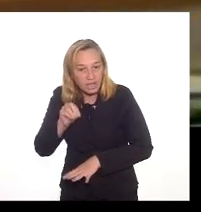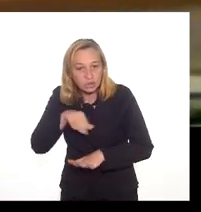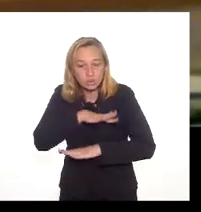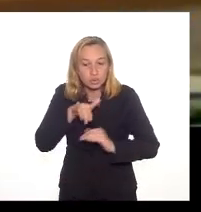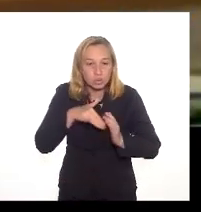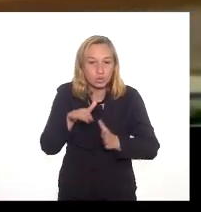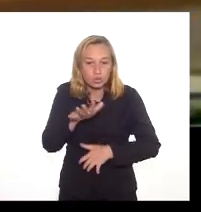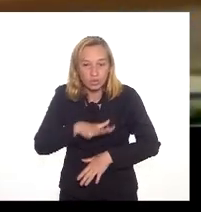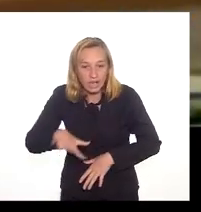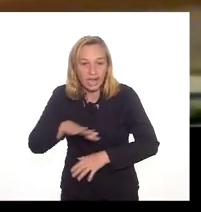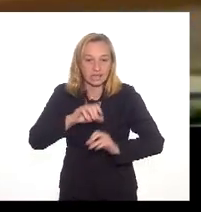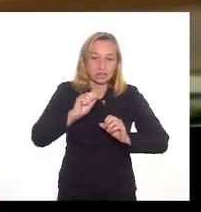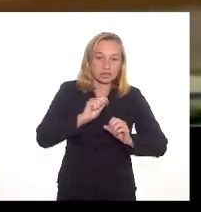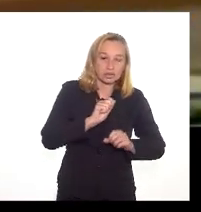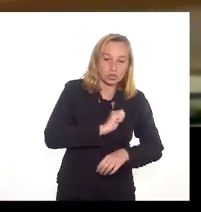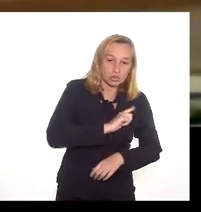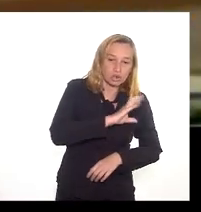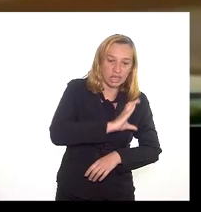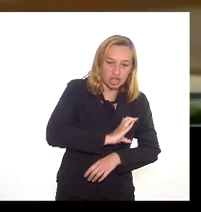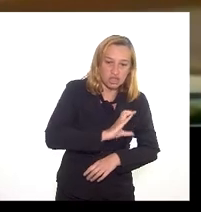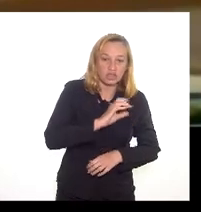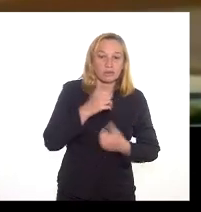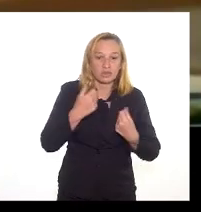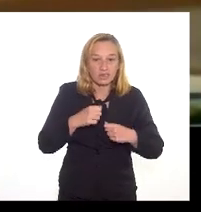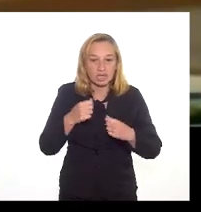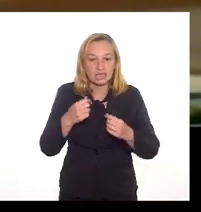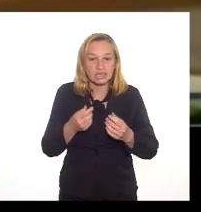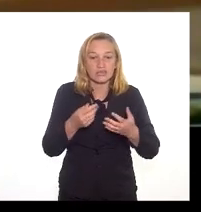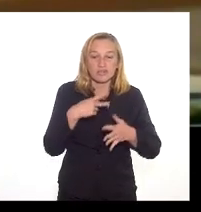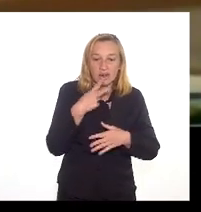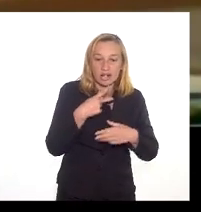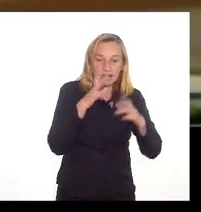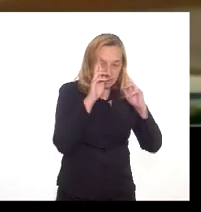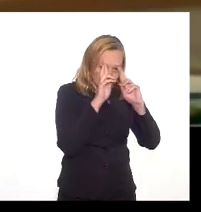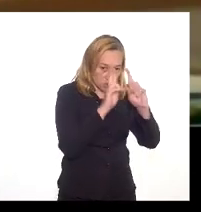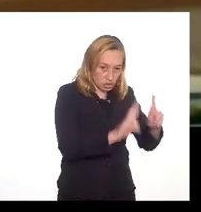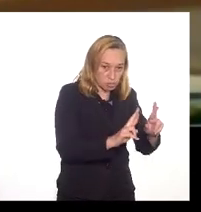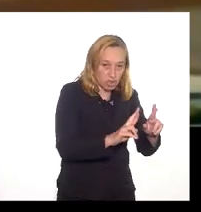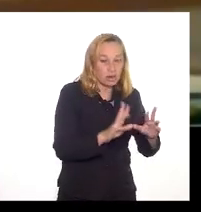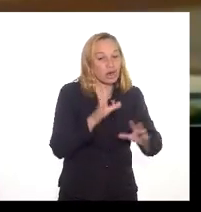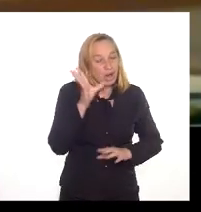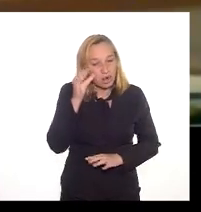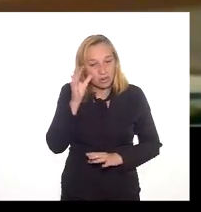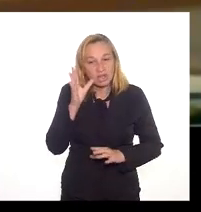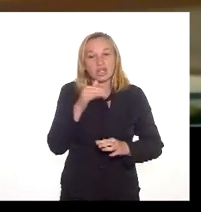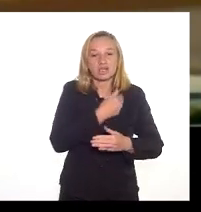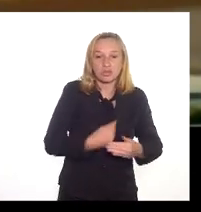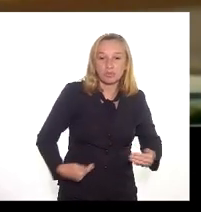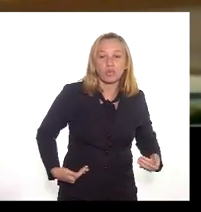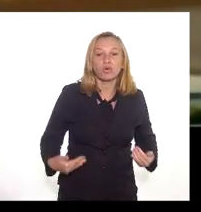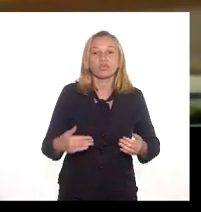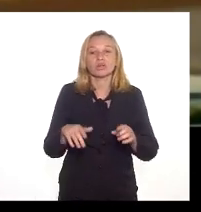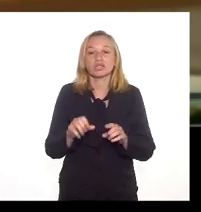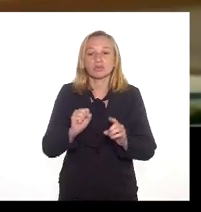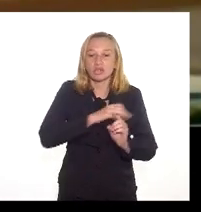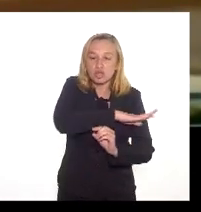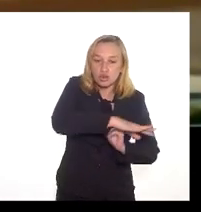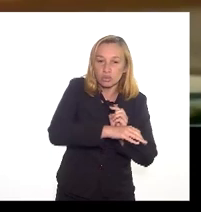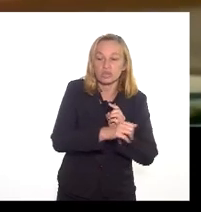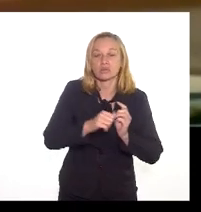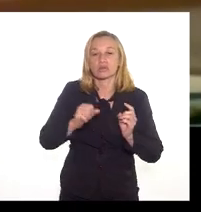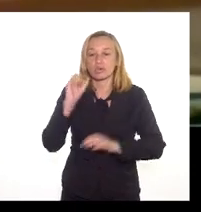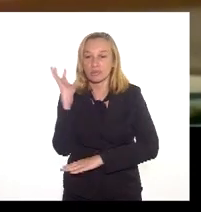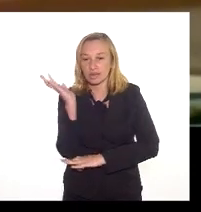Bucaticaxias deveria ser pautada pelo respeito ao interesse público e a questões socioambientais.